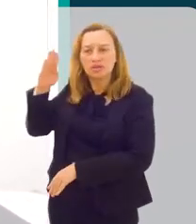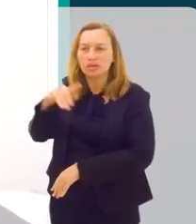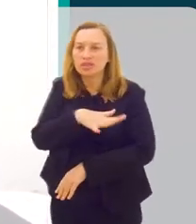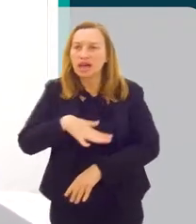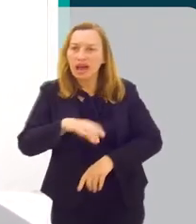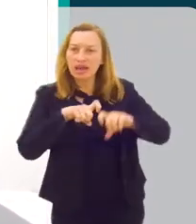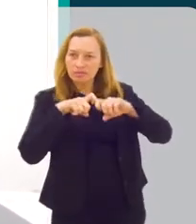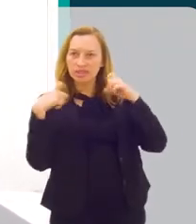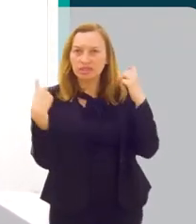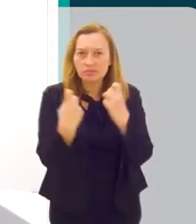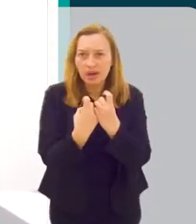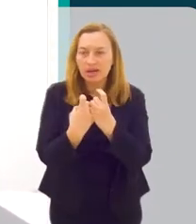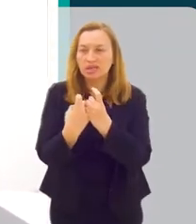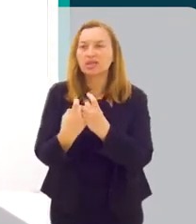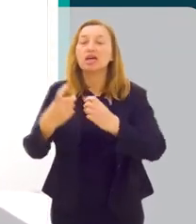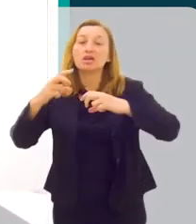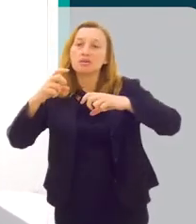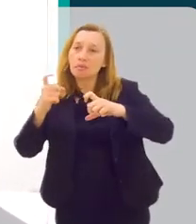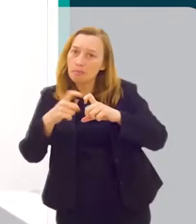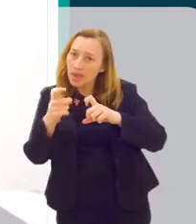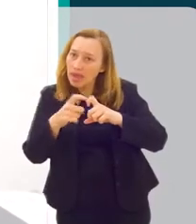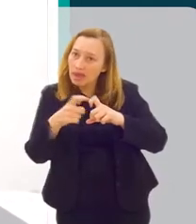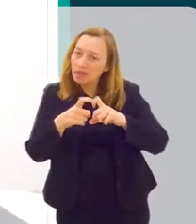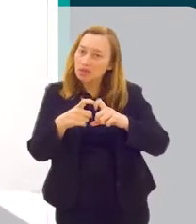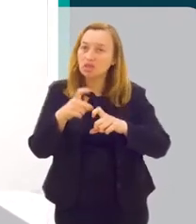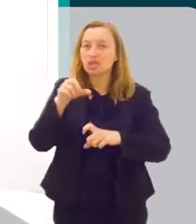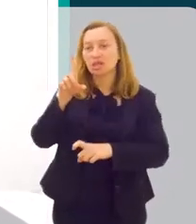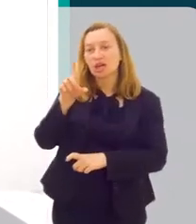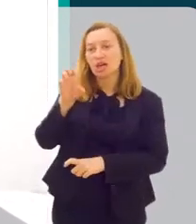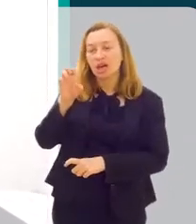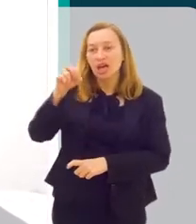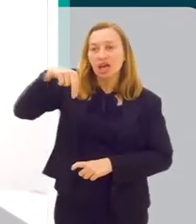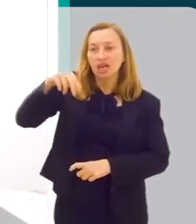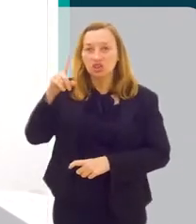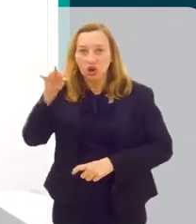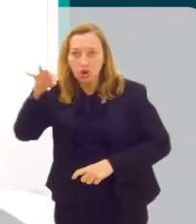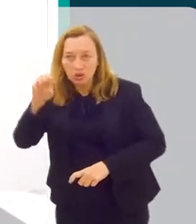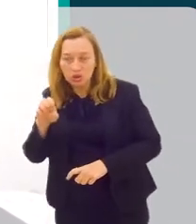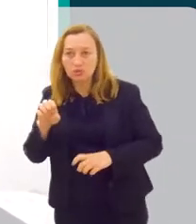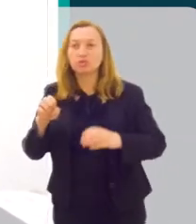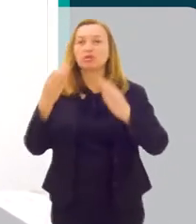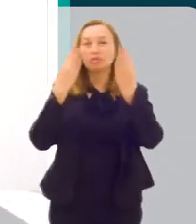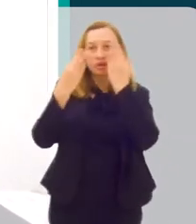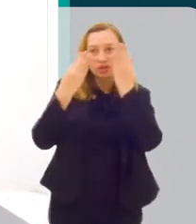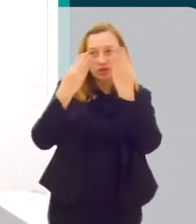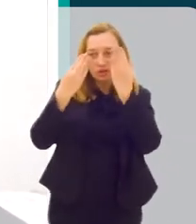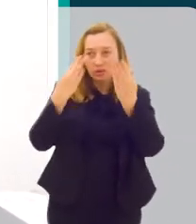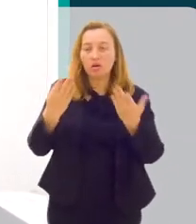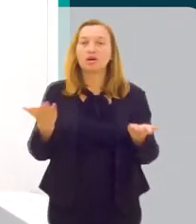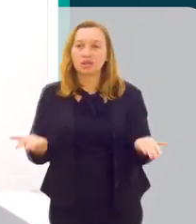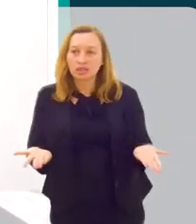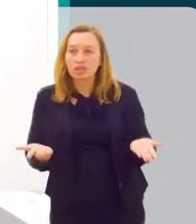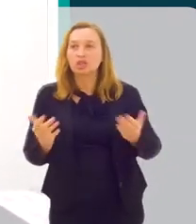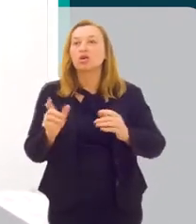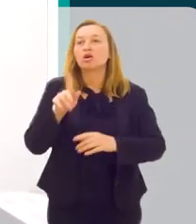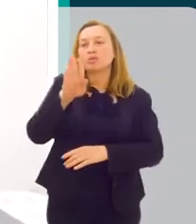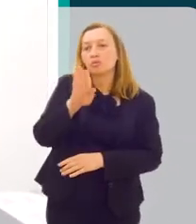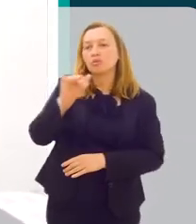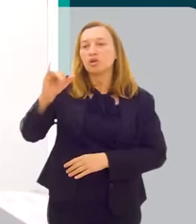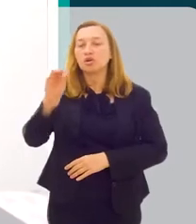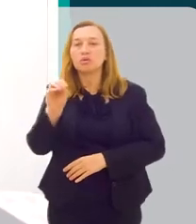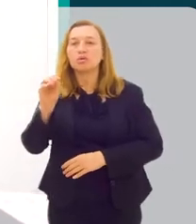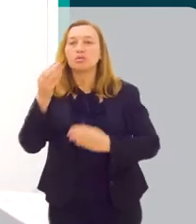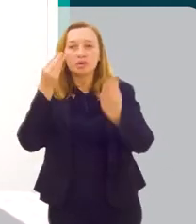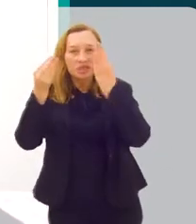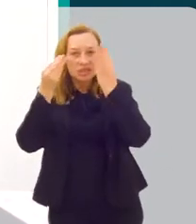principais na área da sexualidade são os médicos, endócrinos e psicólogos. Considerando essa vertente